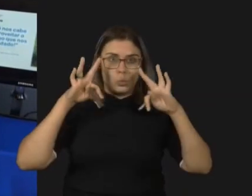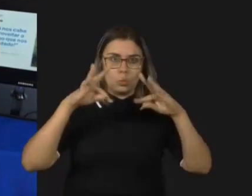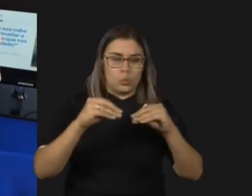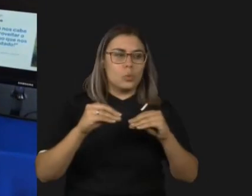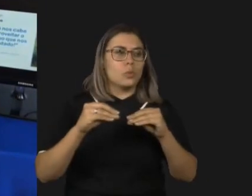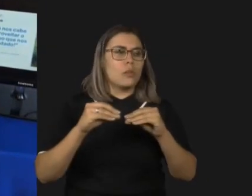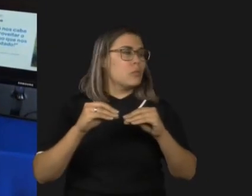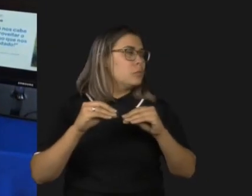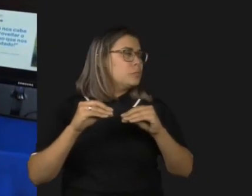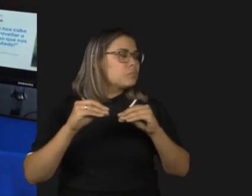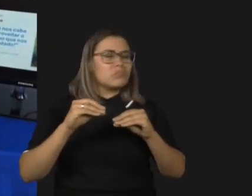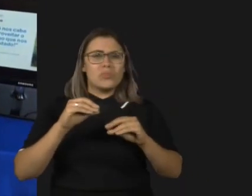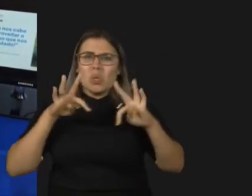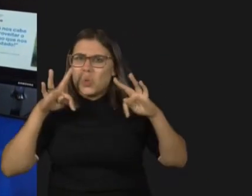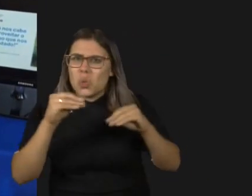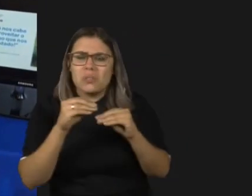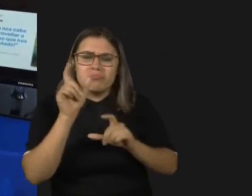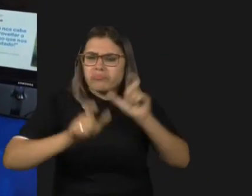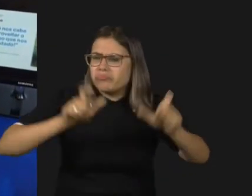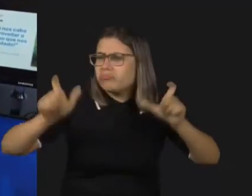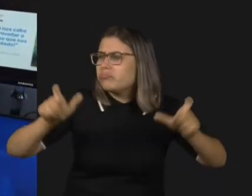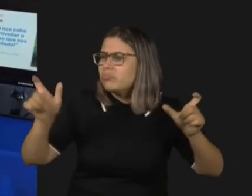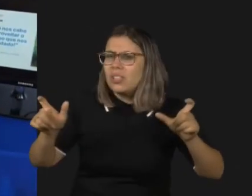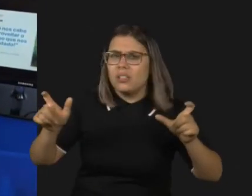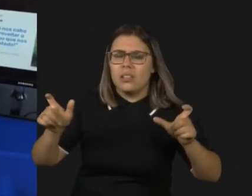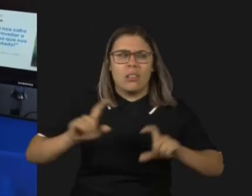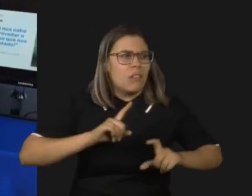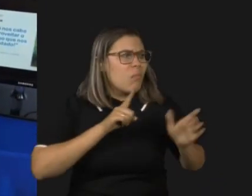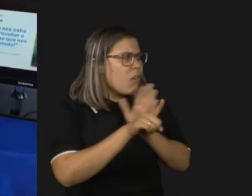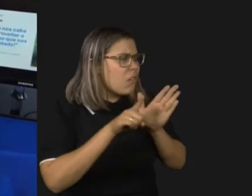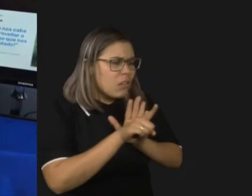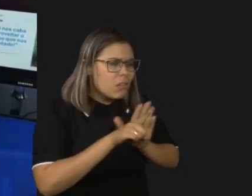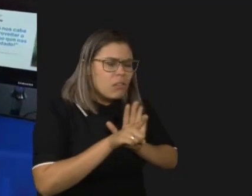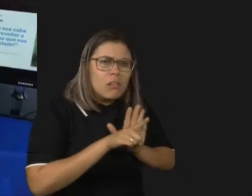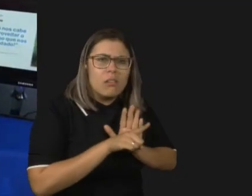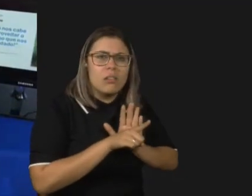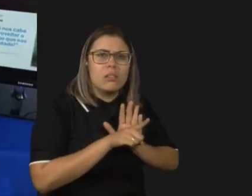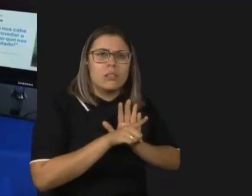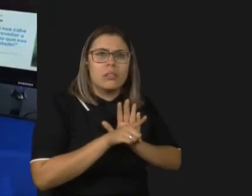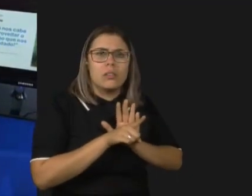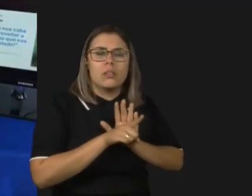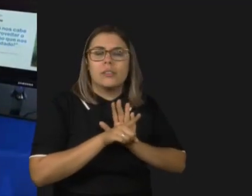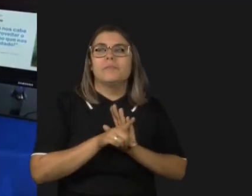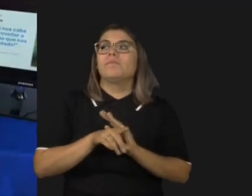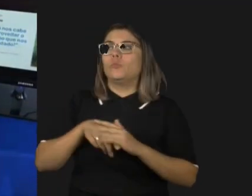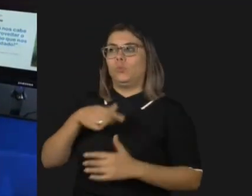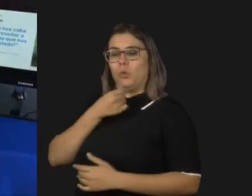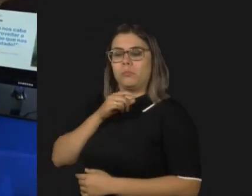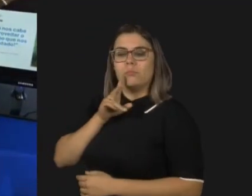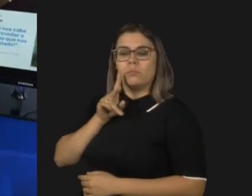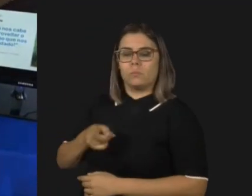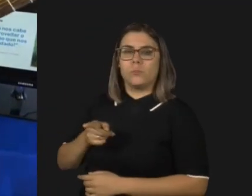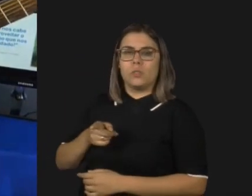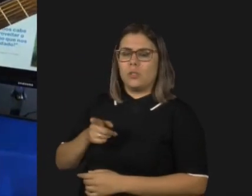reclamando Todos os personagens Da Companhia do Anel Estavam se queixando E o mago Gandalf Vira e diz Não nos